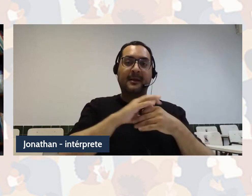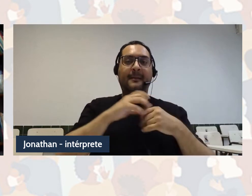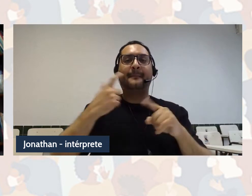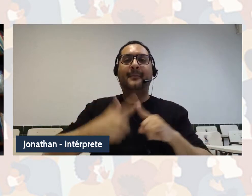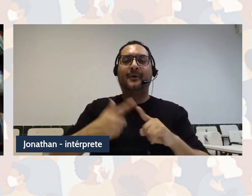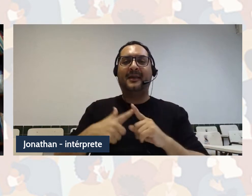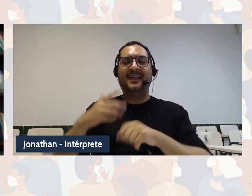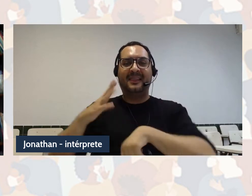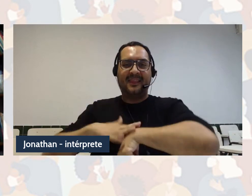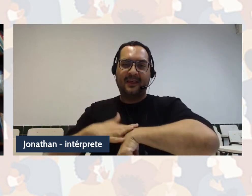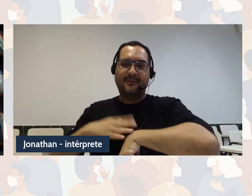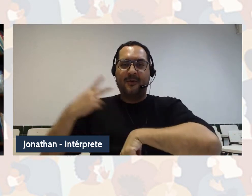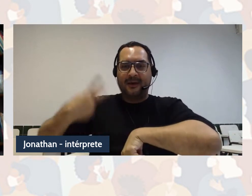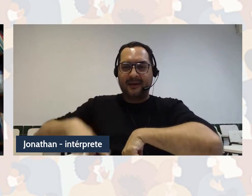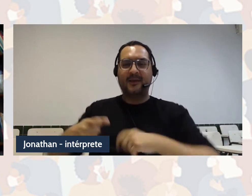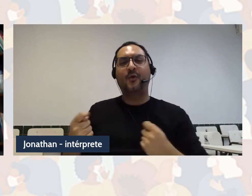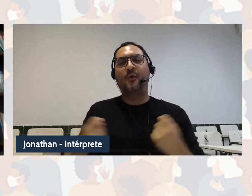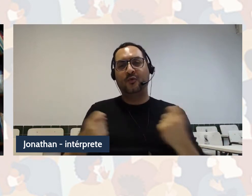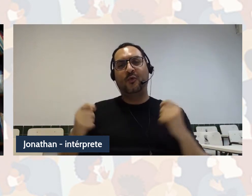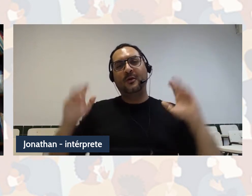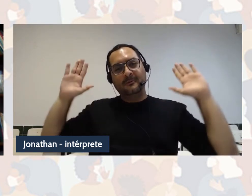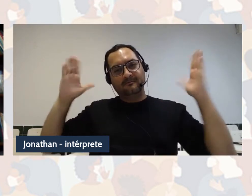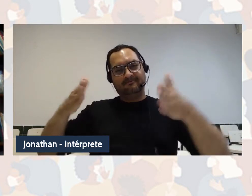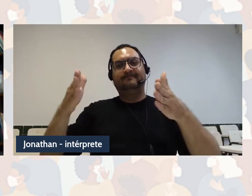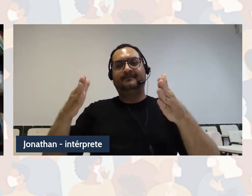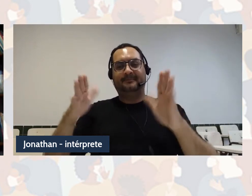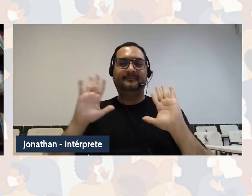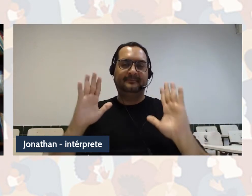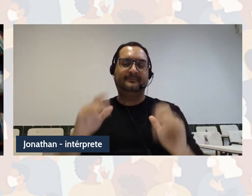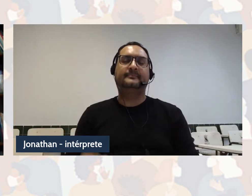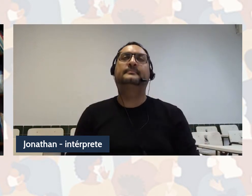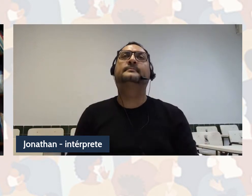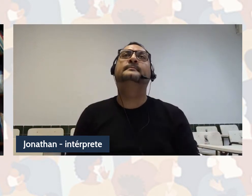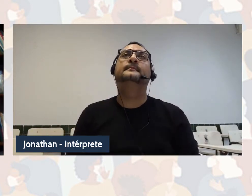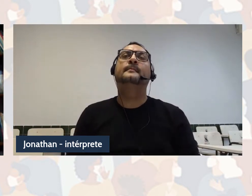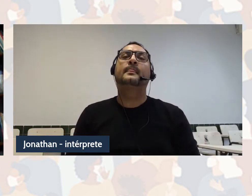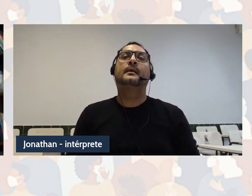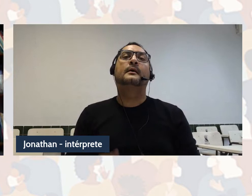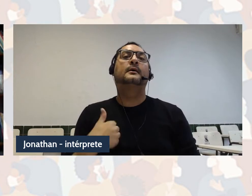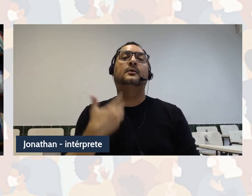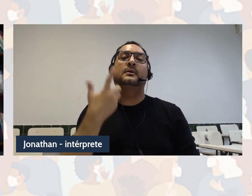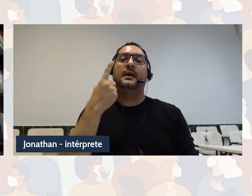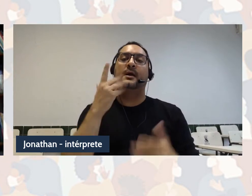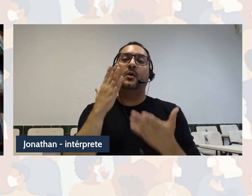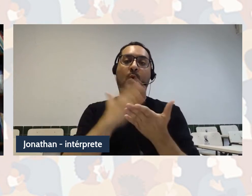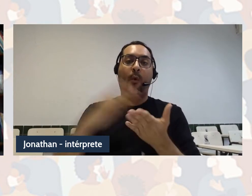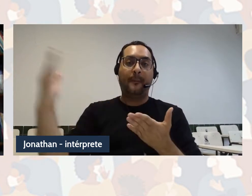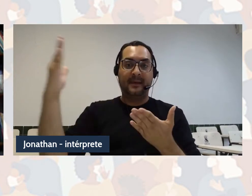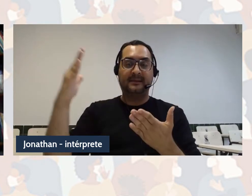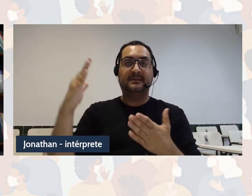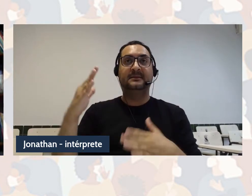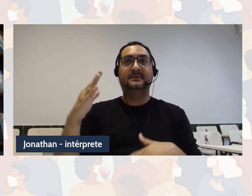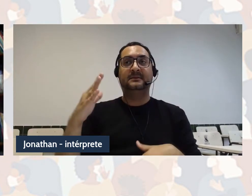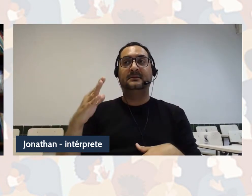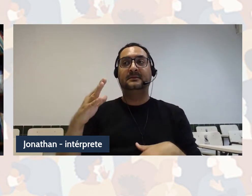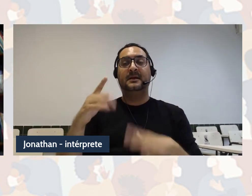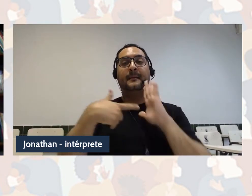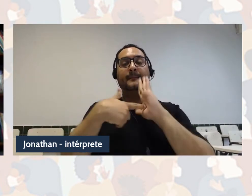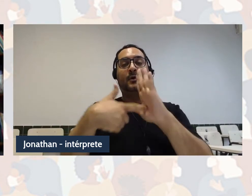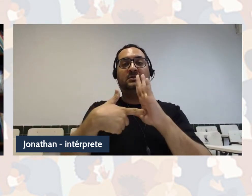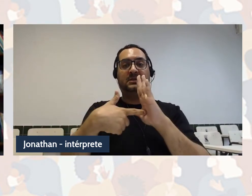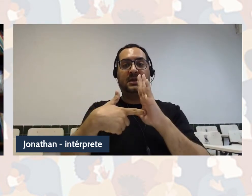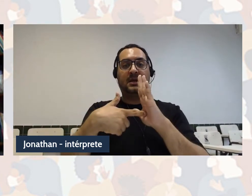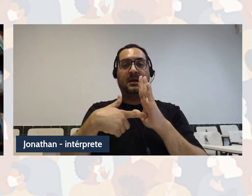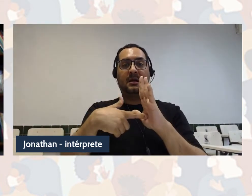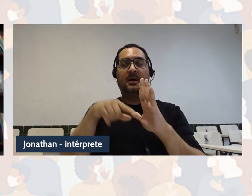controle aqui para não dispersar, né. Então, eu gostaria de iniciar justamente situando um pouco o que eu estou entendendo